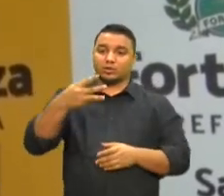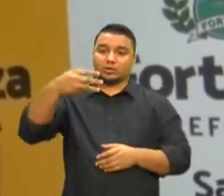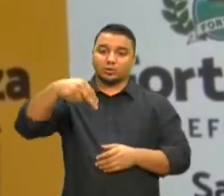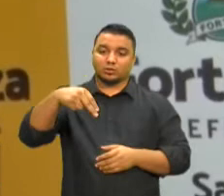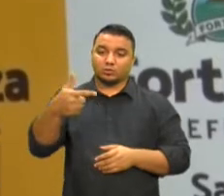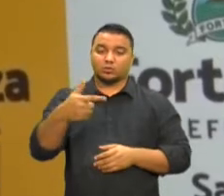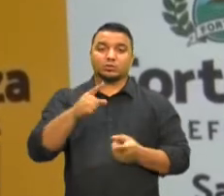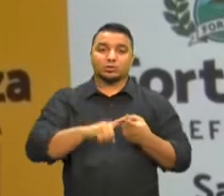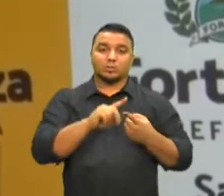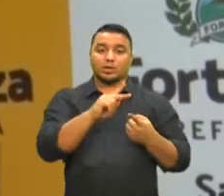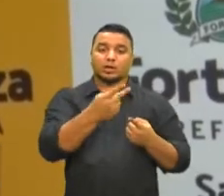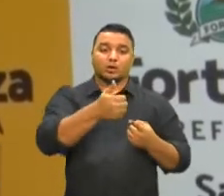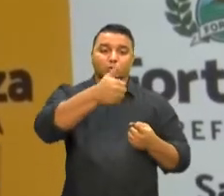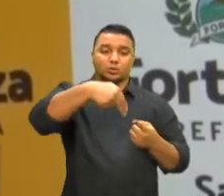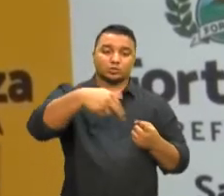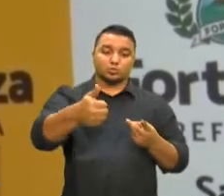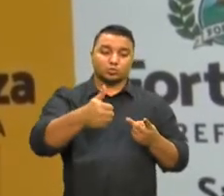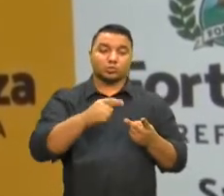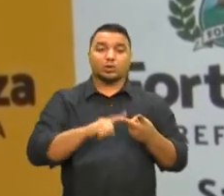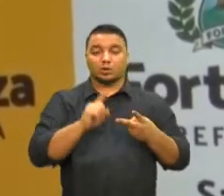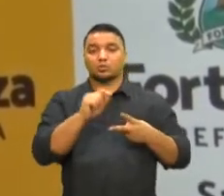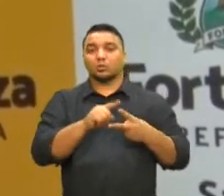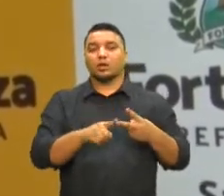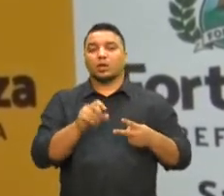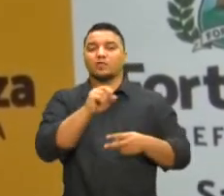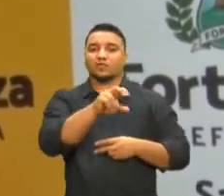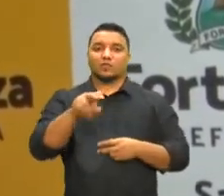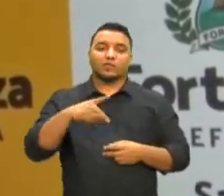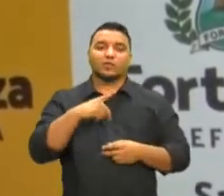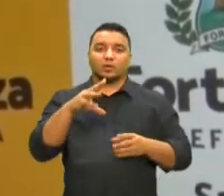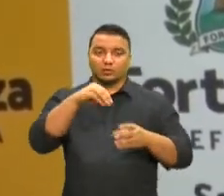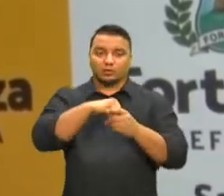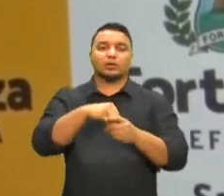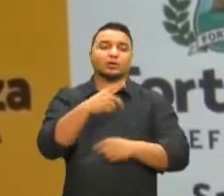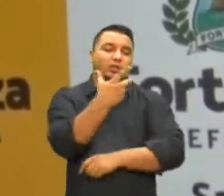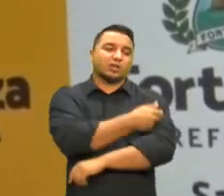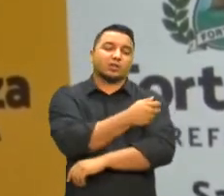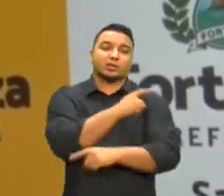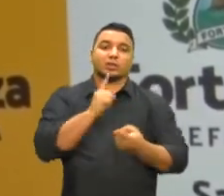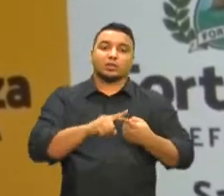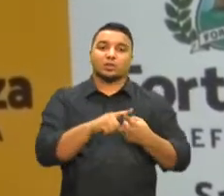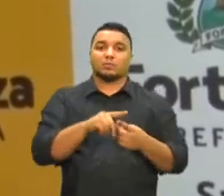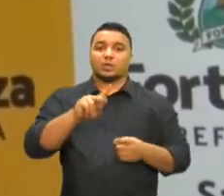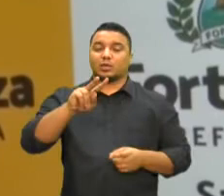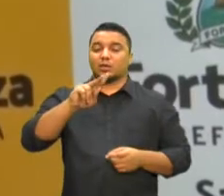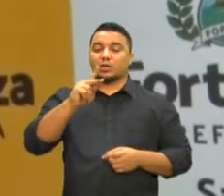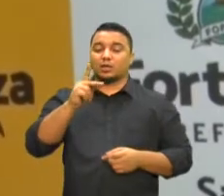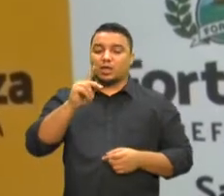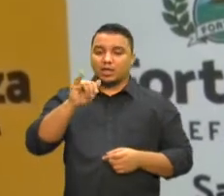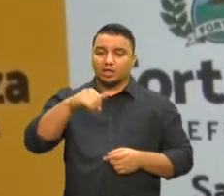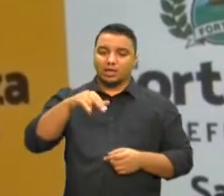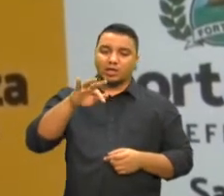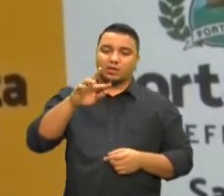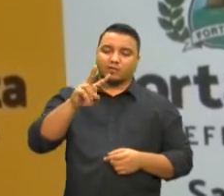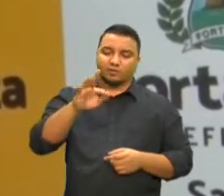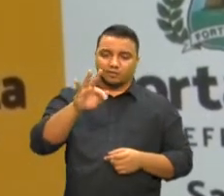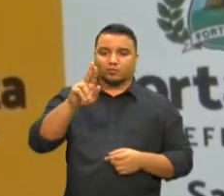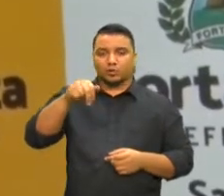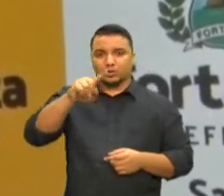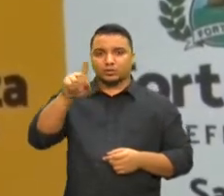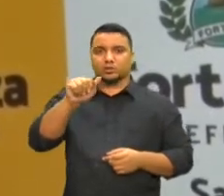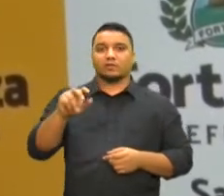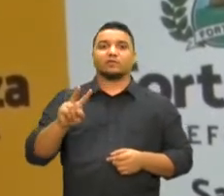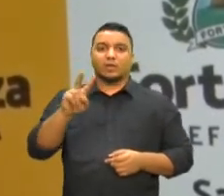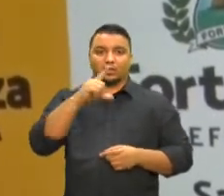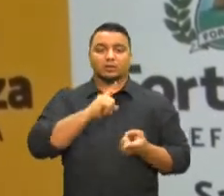H1N1, que é um dos vírus que está contemplado na vacina e tem a influenza B. Então a vacina ela protege contra três tipos